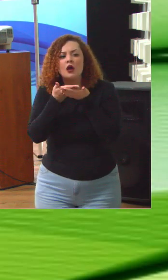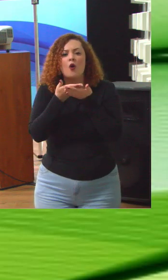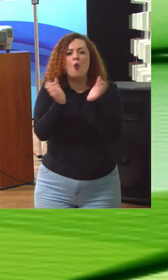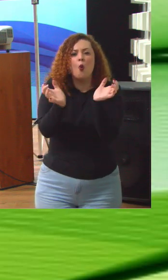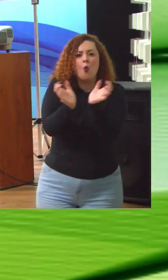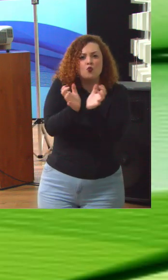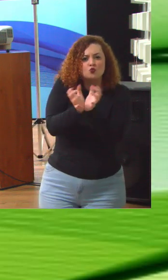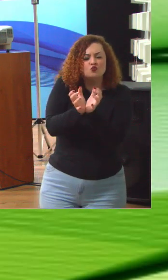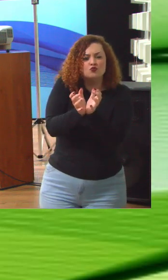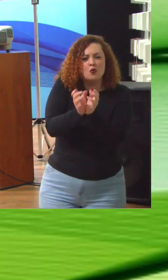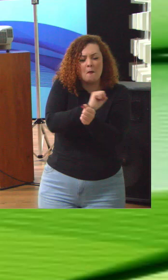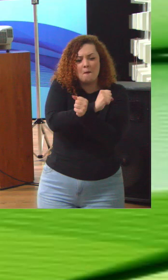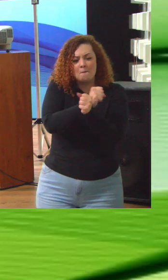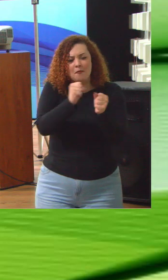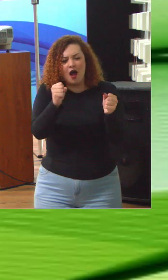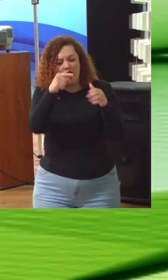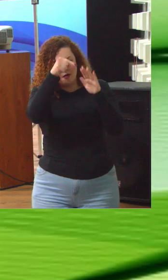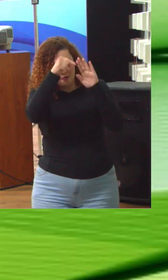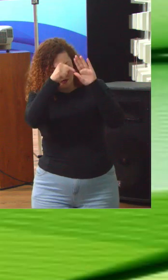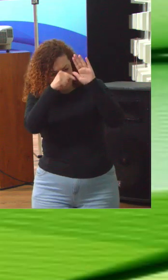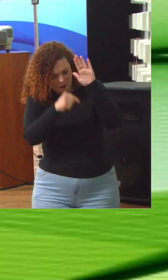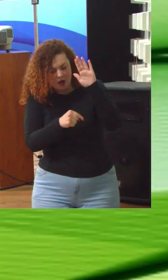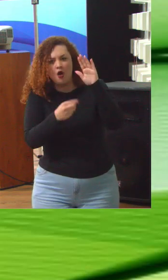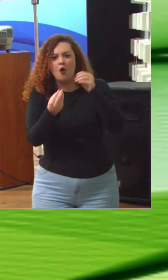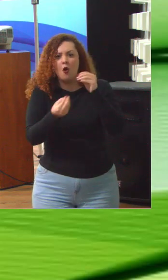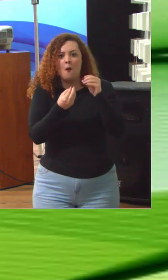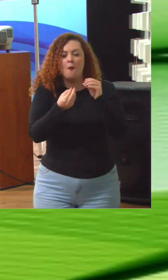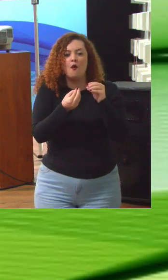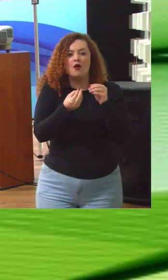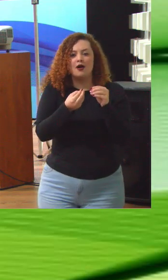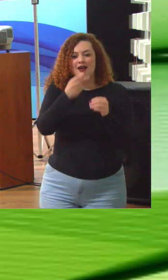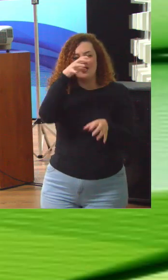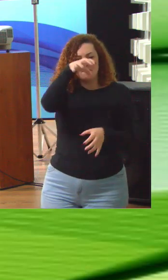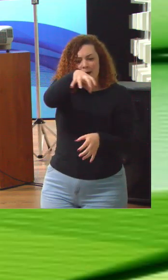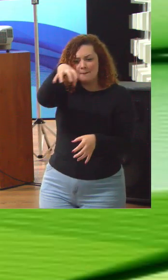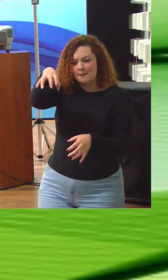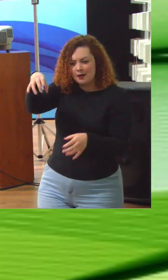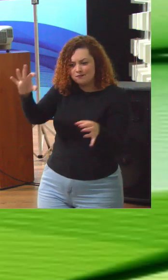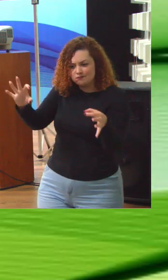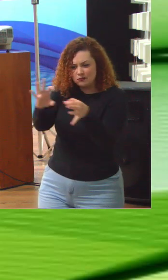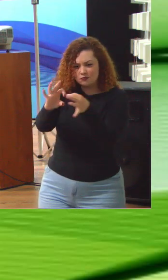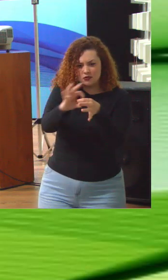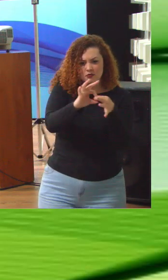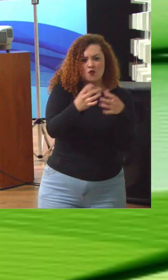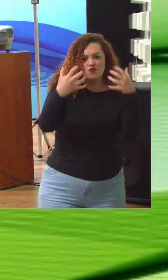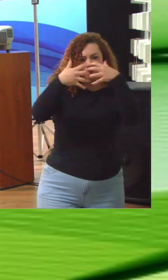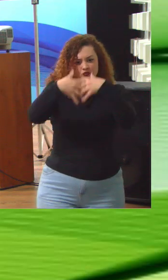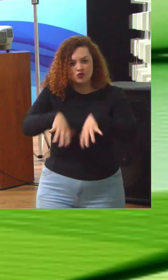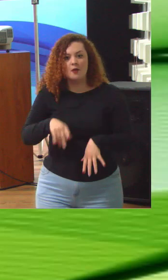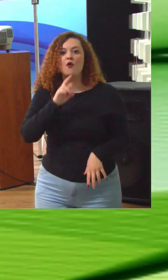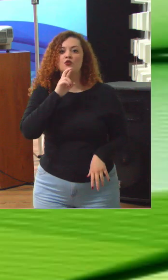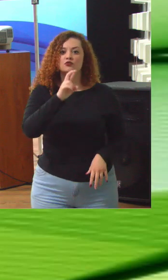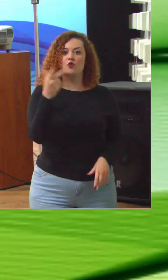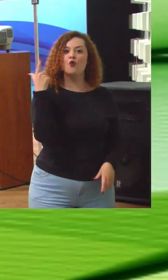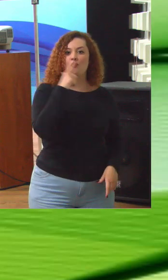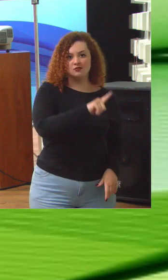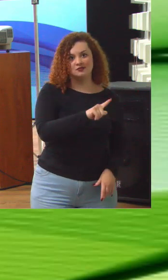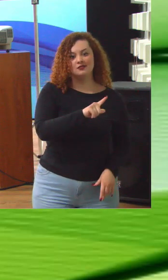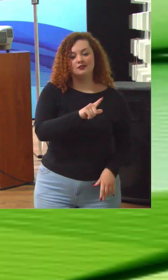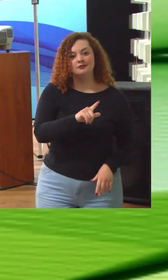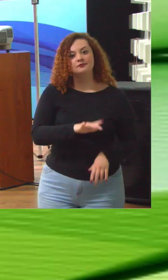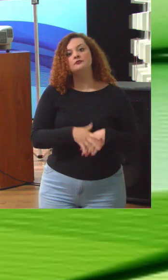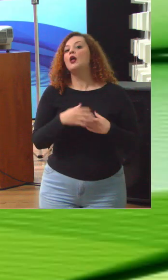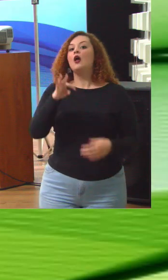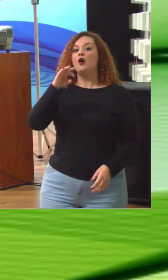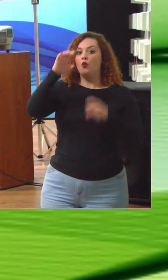imenso de formas das partes se relacionarem para garantir que um determinado resultado seja alcançado. O